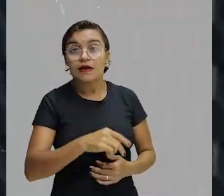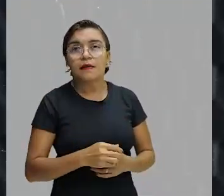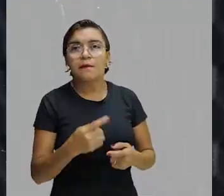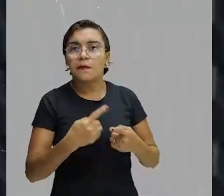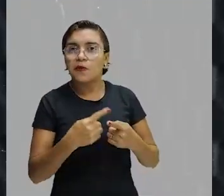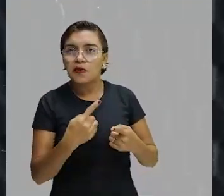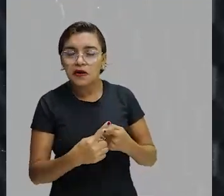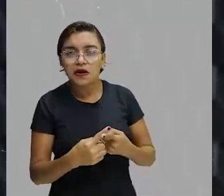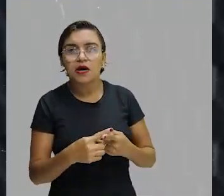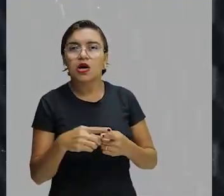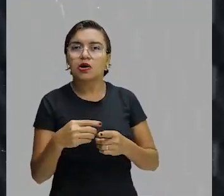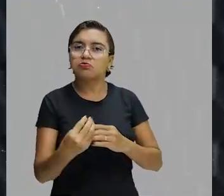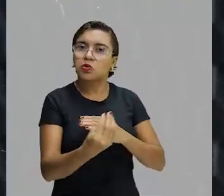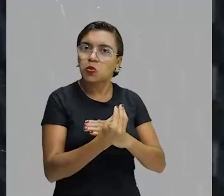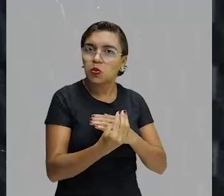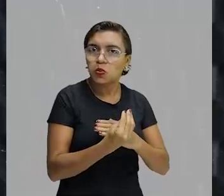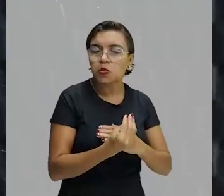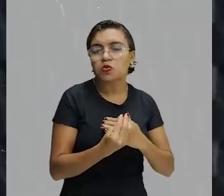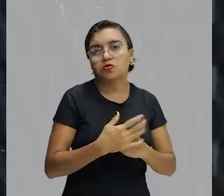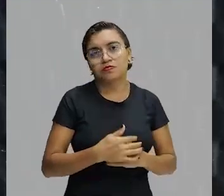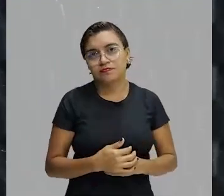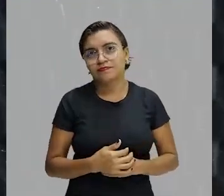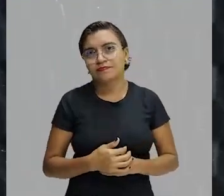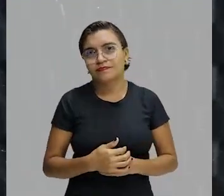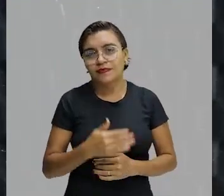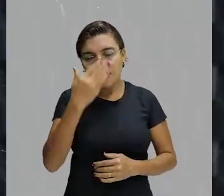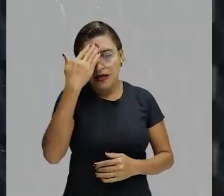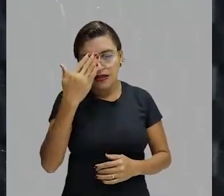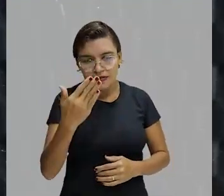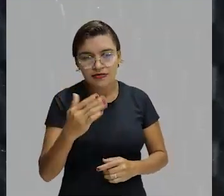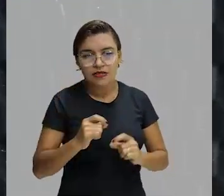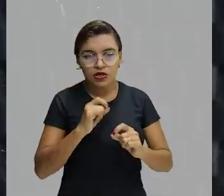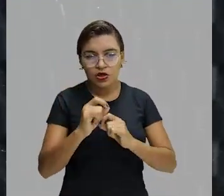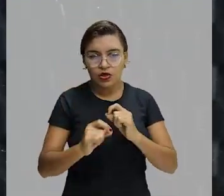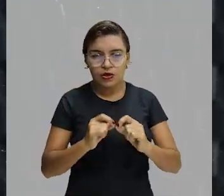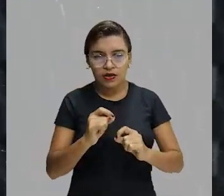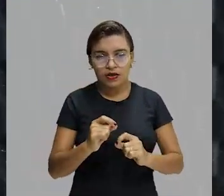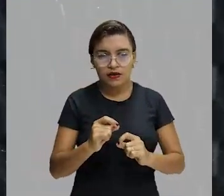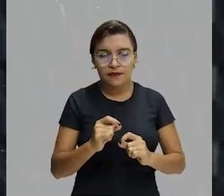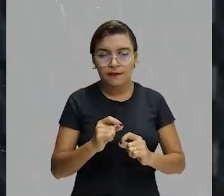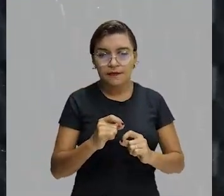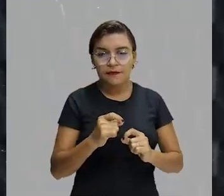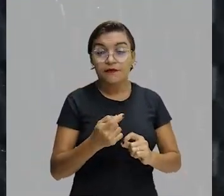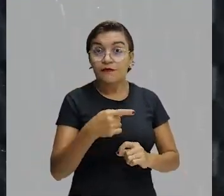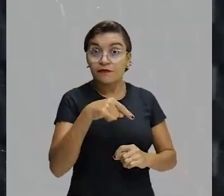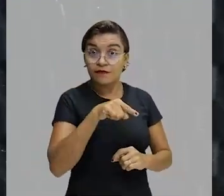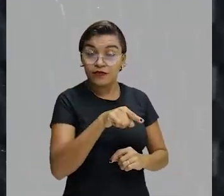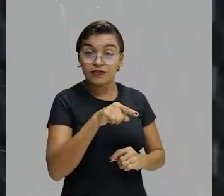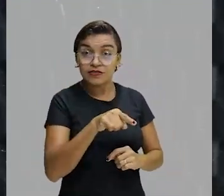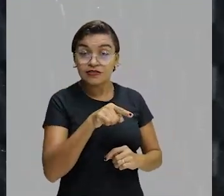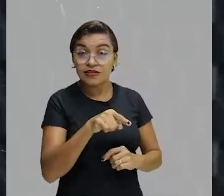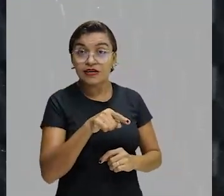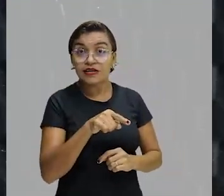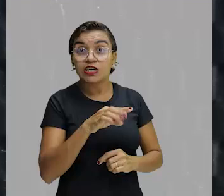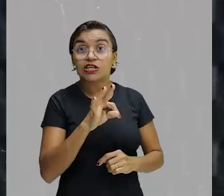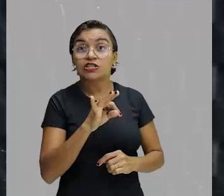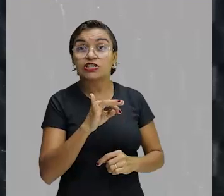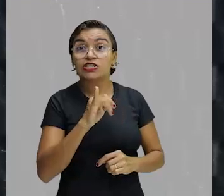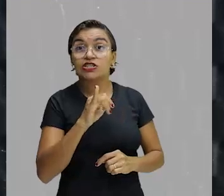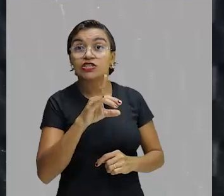Mãe, queria agradecer por você ter metido. Não pegou bem. Não pegou legal. Causou uma